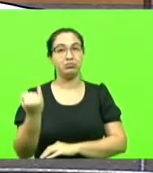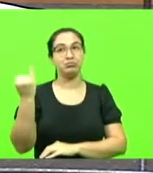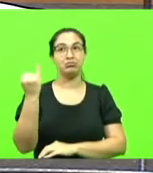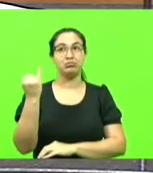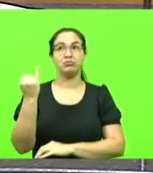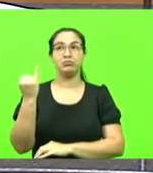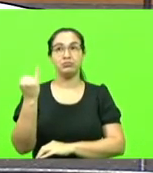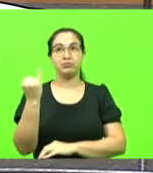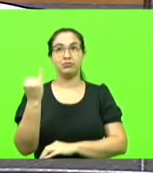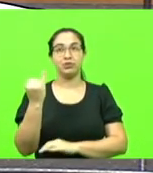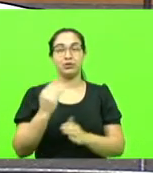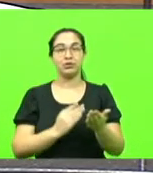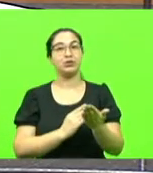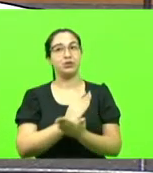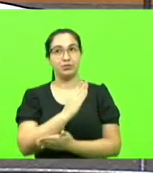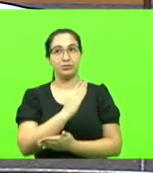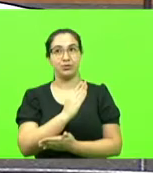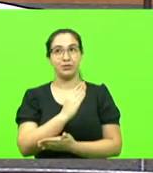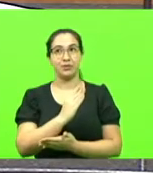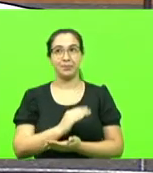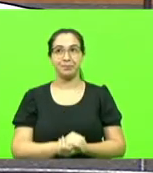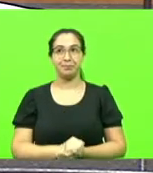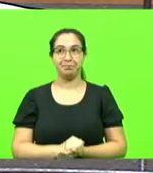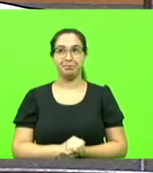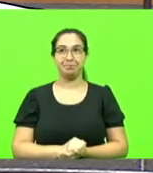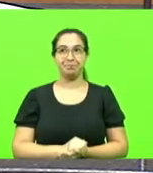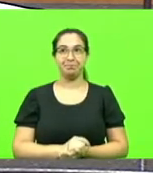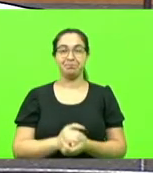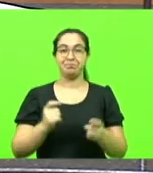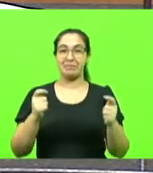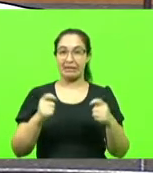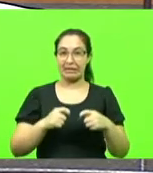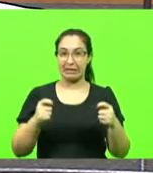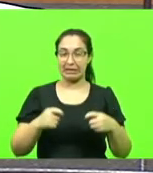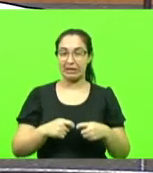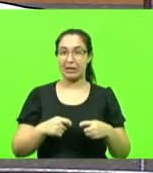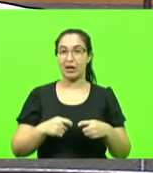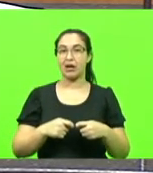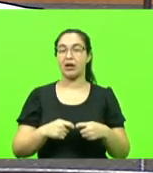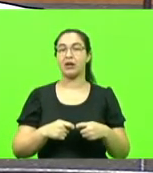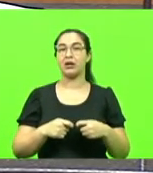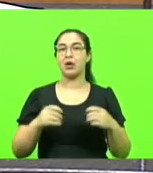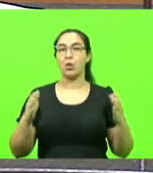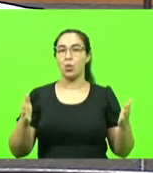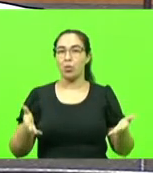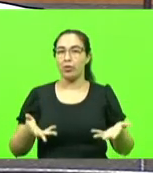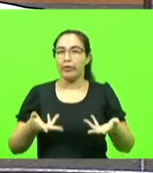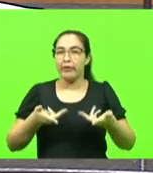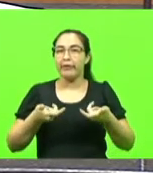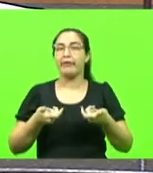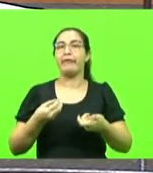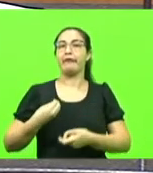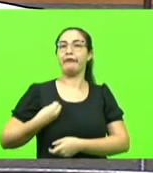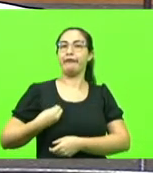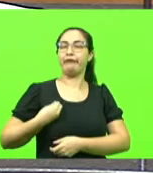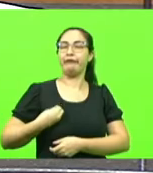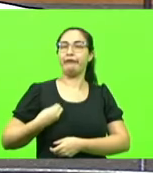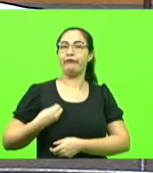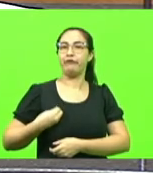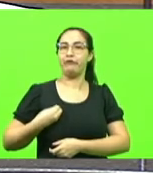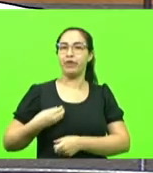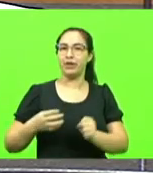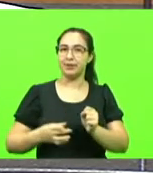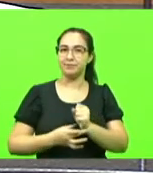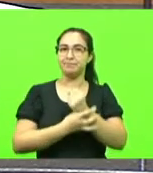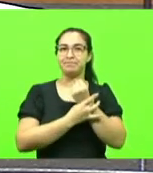sua aprovação pela oportunidade de levar qualidade de vida e garantir o